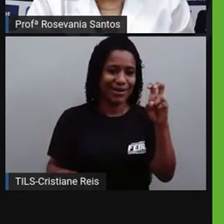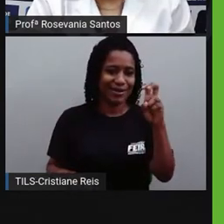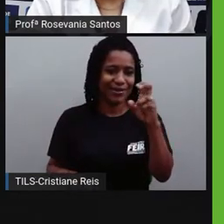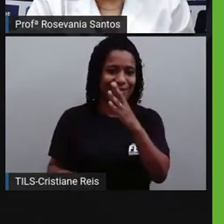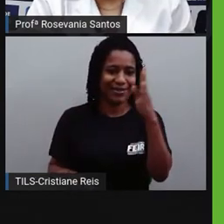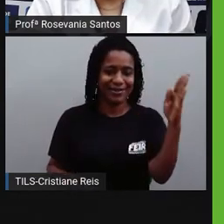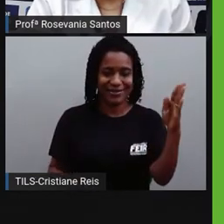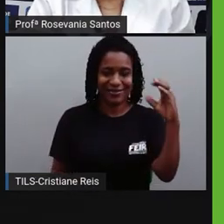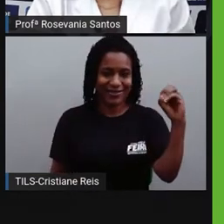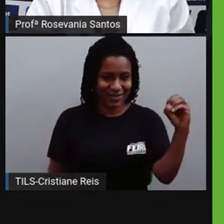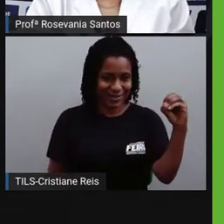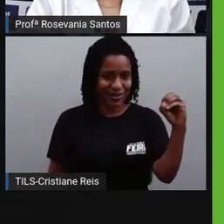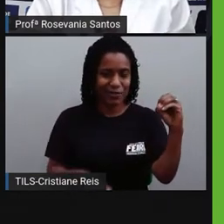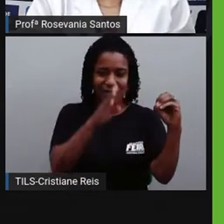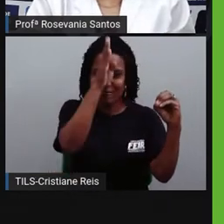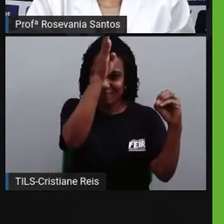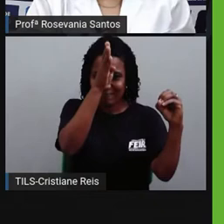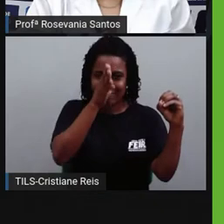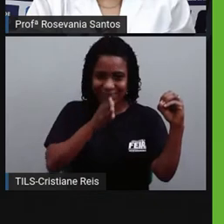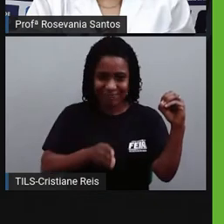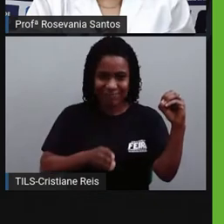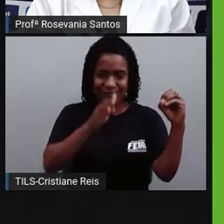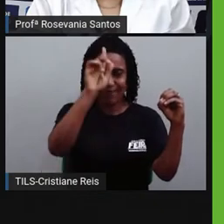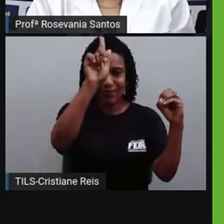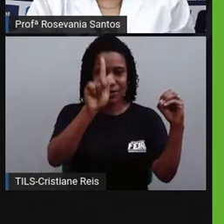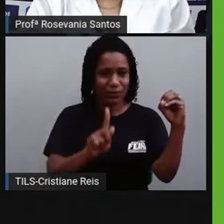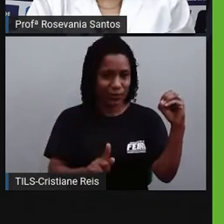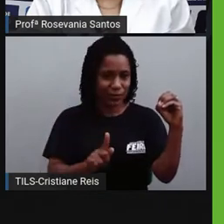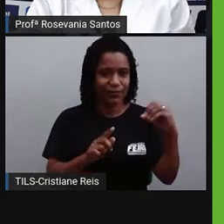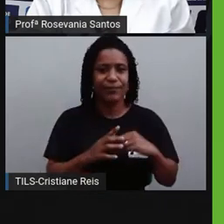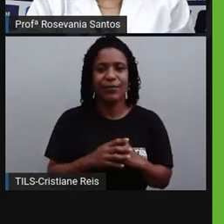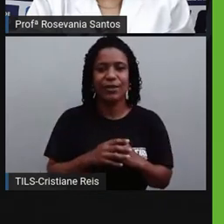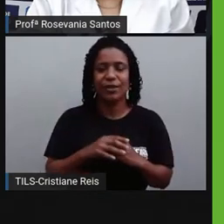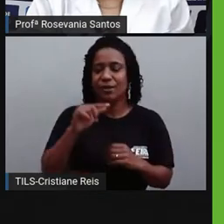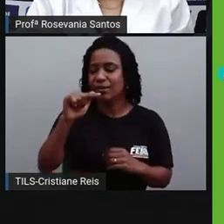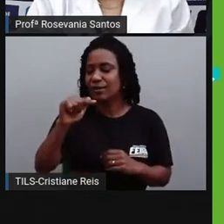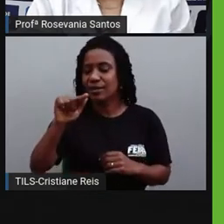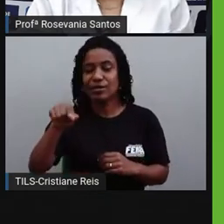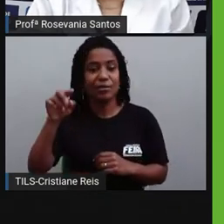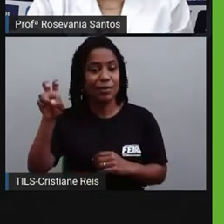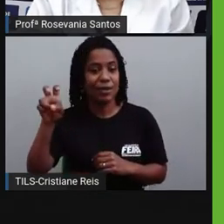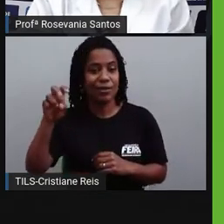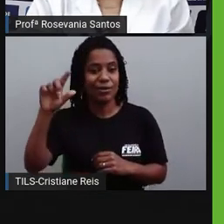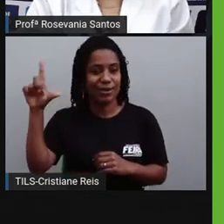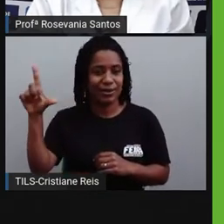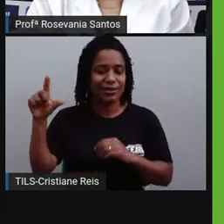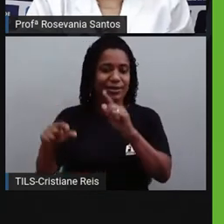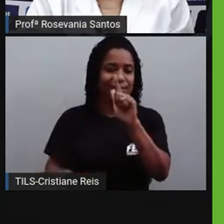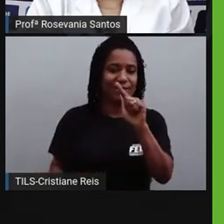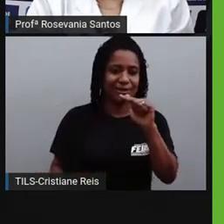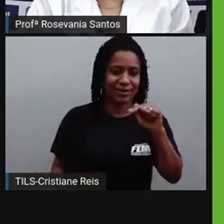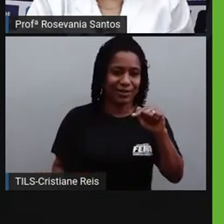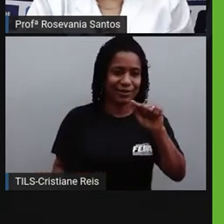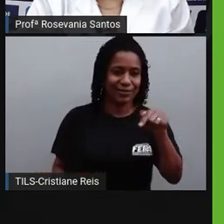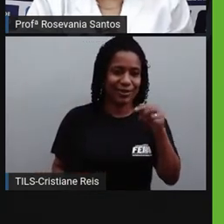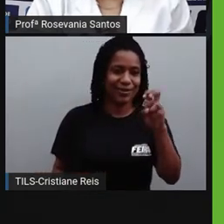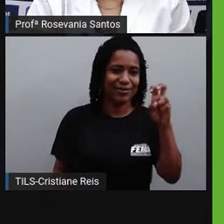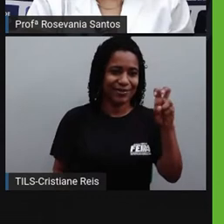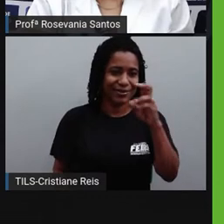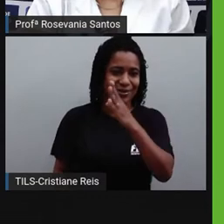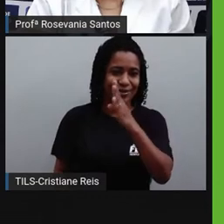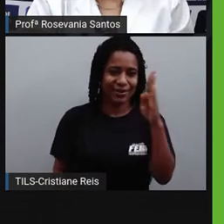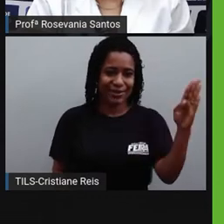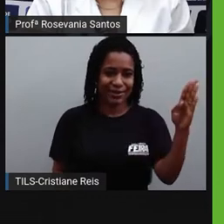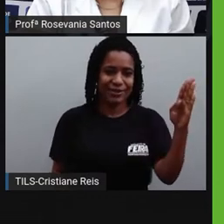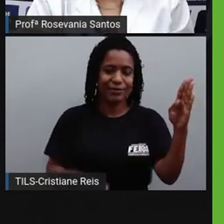exatamente no meio. Então, eu começo já com esse 7,5 do leste e 7,5 do oeste. 7,5 com 7,5. Esse